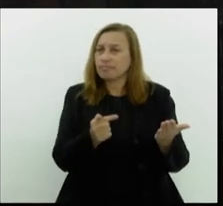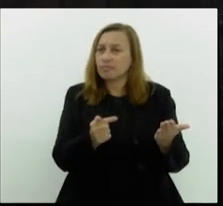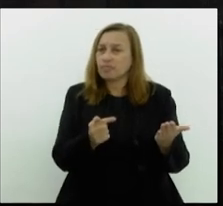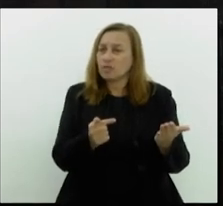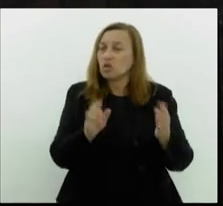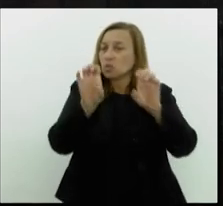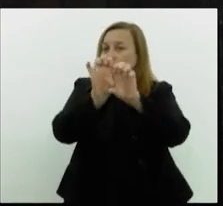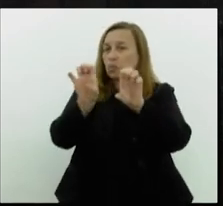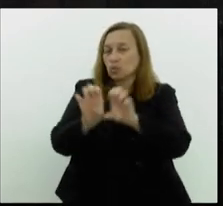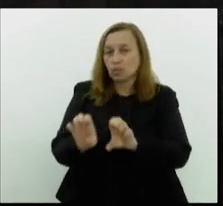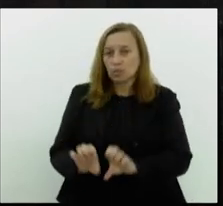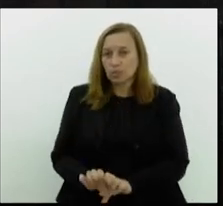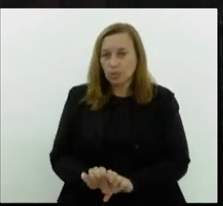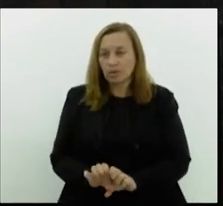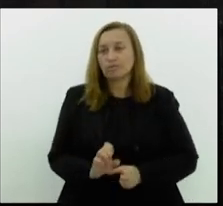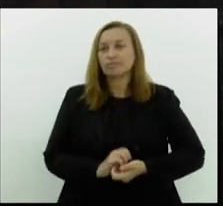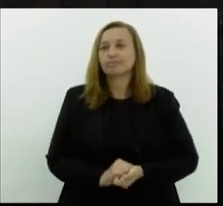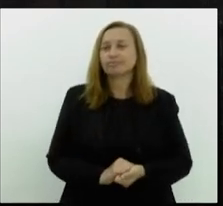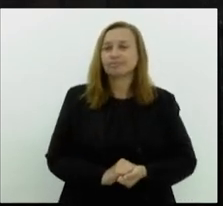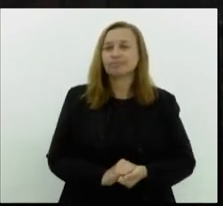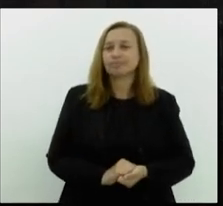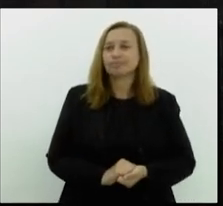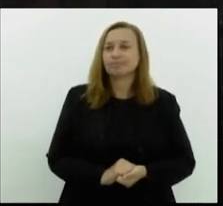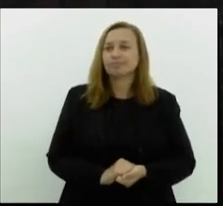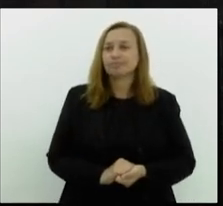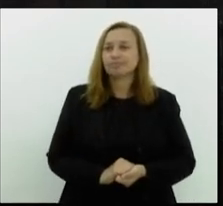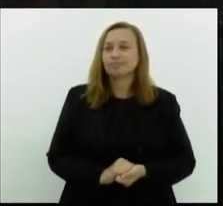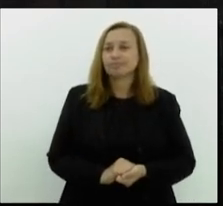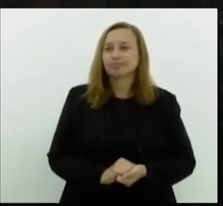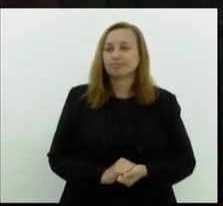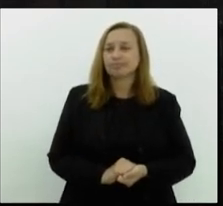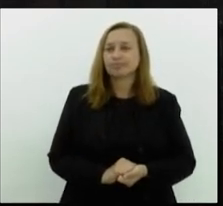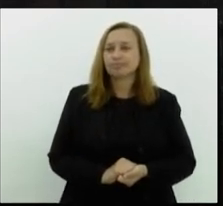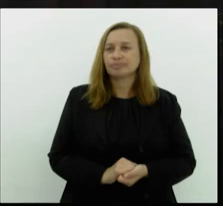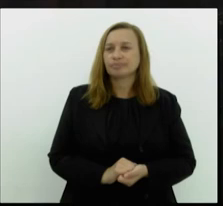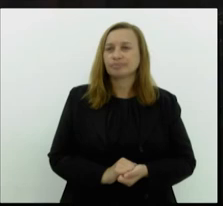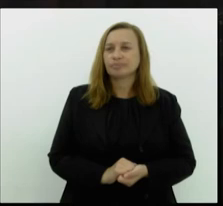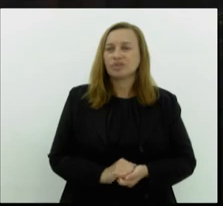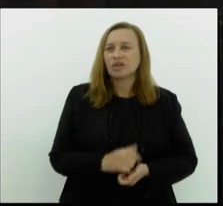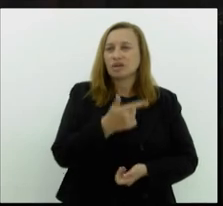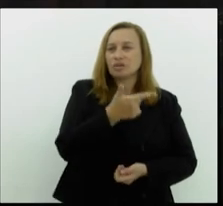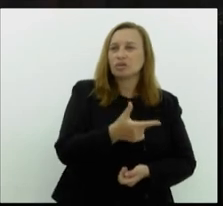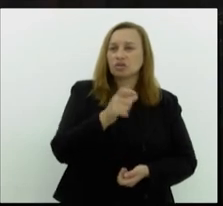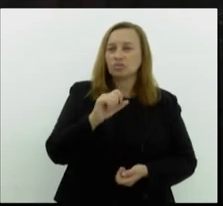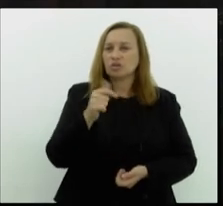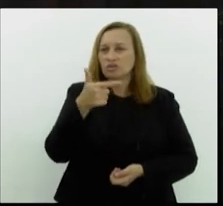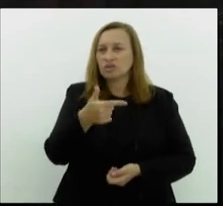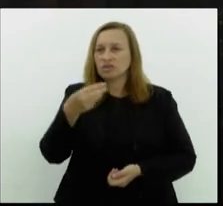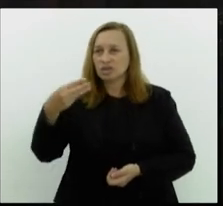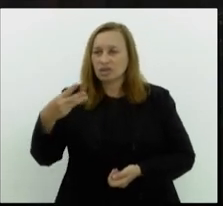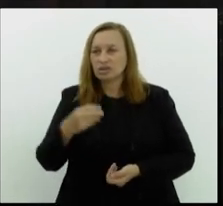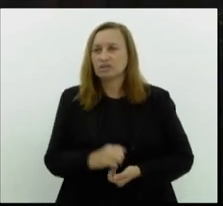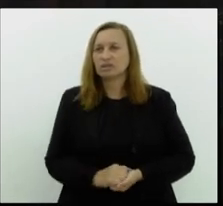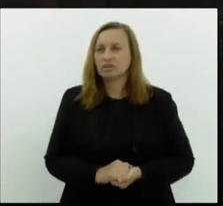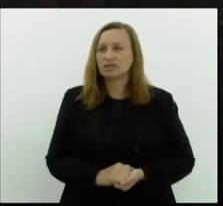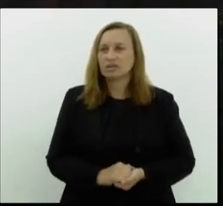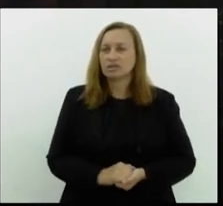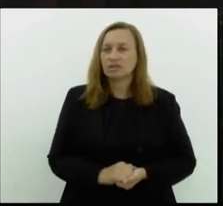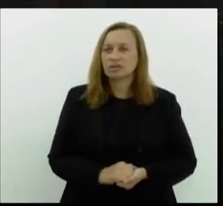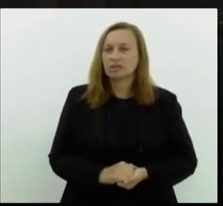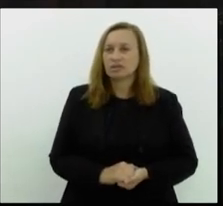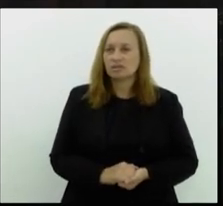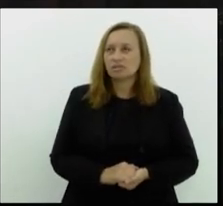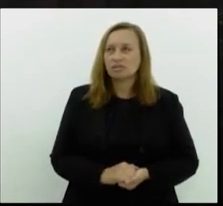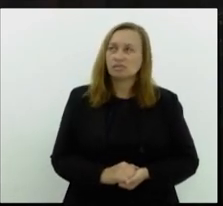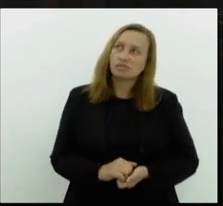estrutural, estrutural, que em 2023 chegou ao